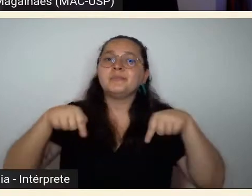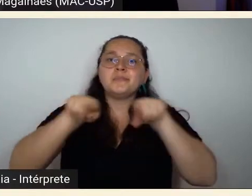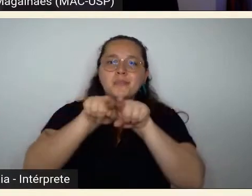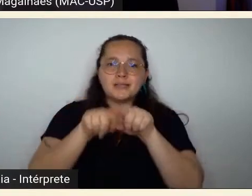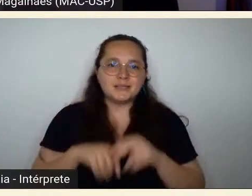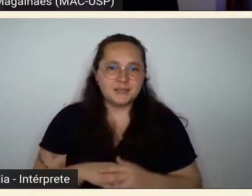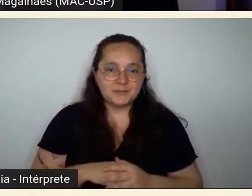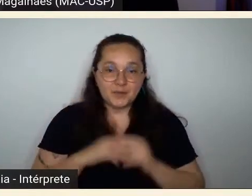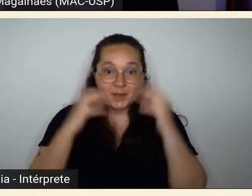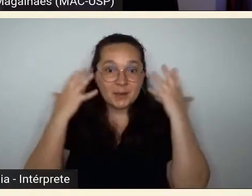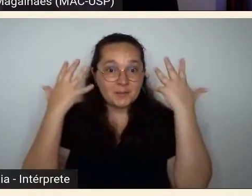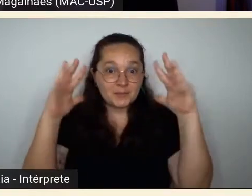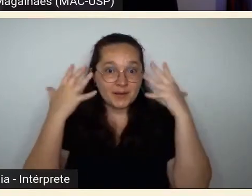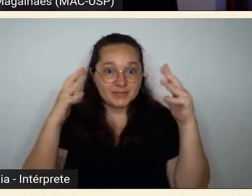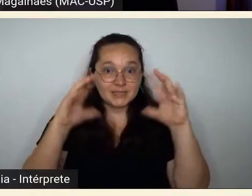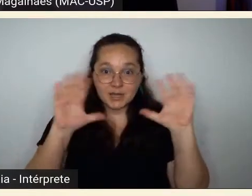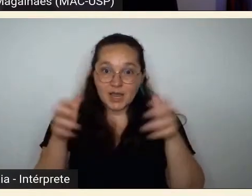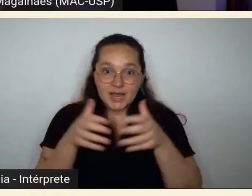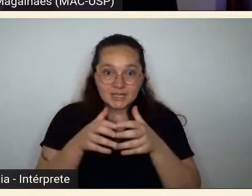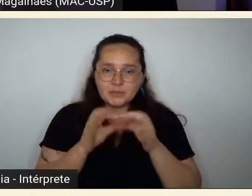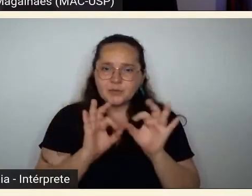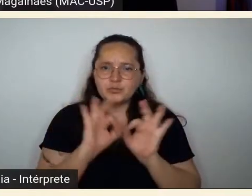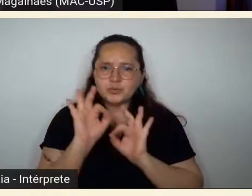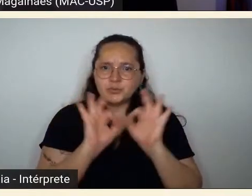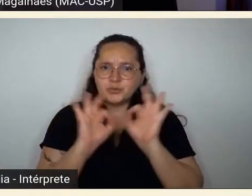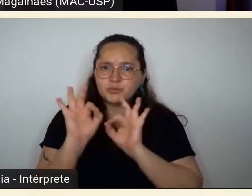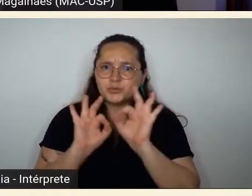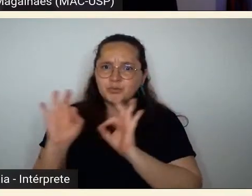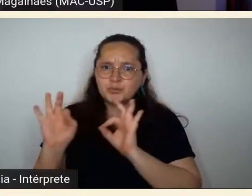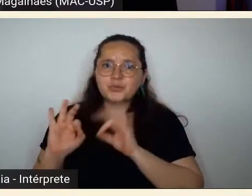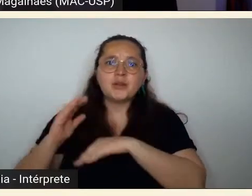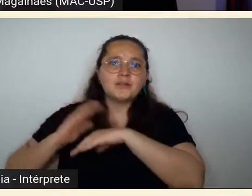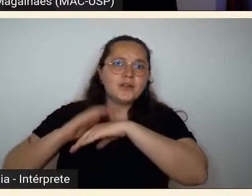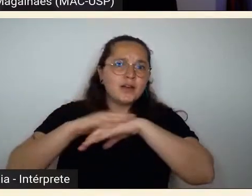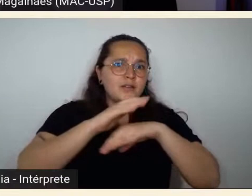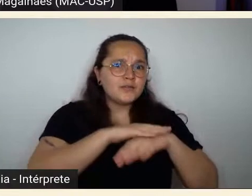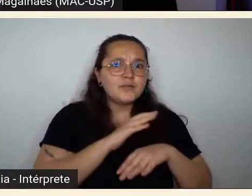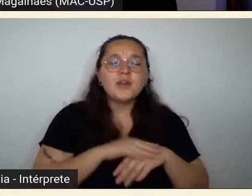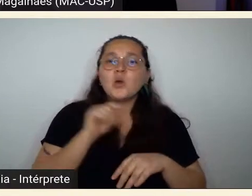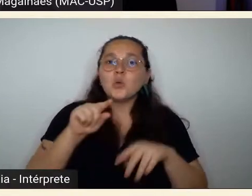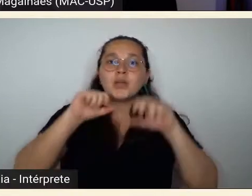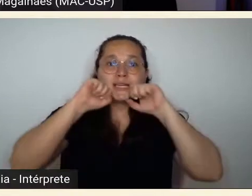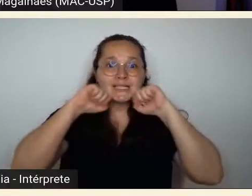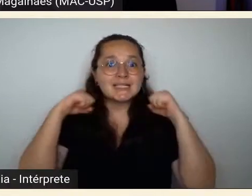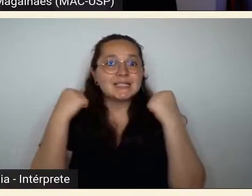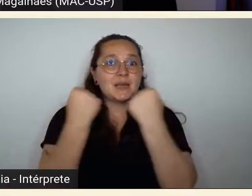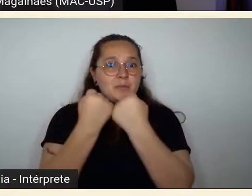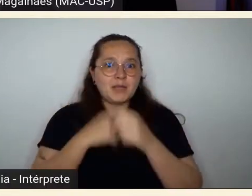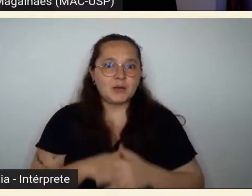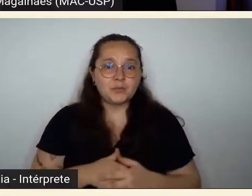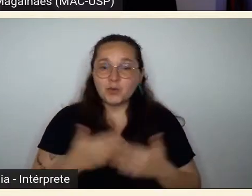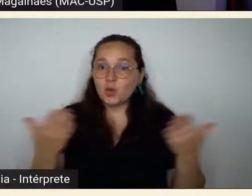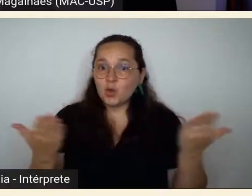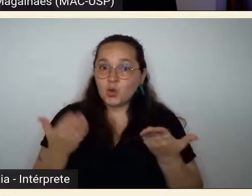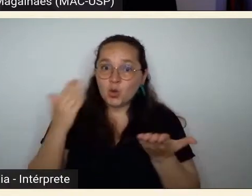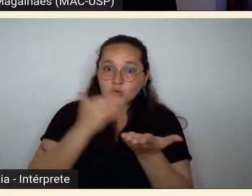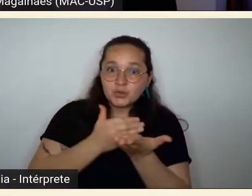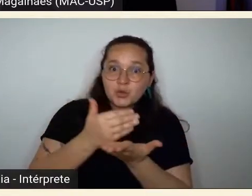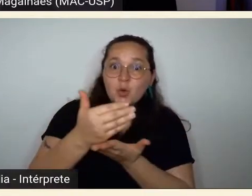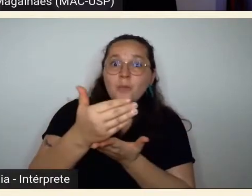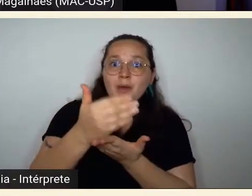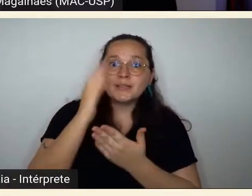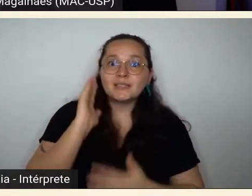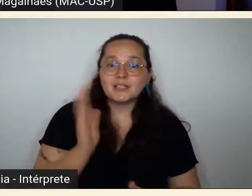Parabéns à equipe coordenadora que concebeu e organiza este ciclo de seminários que se inicia hoje, desde já.